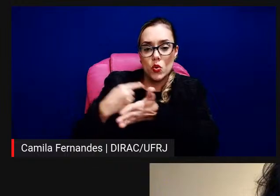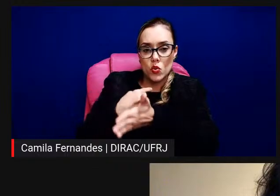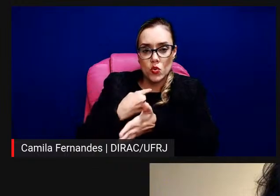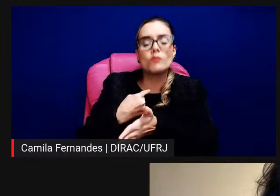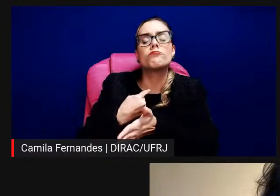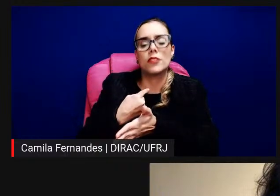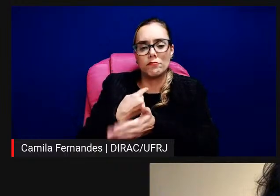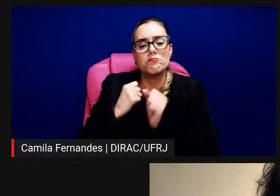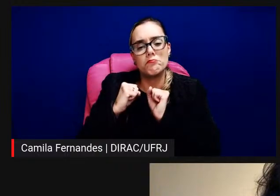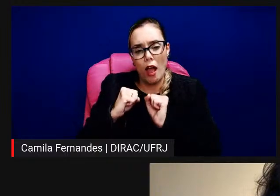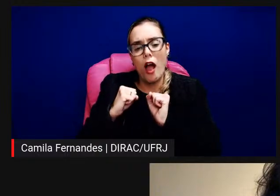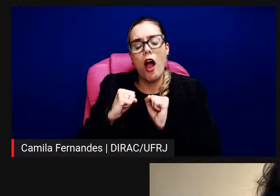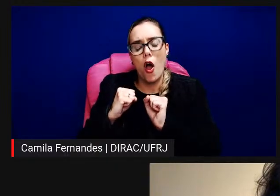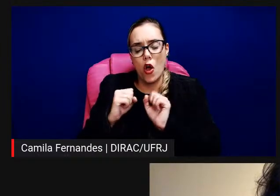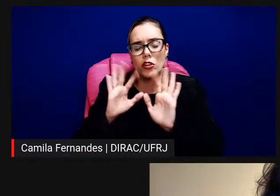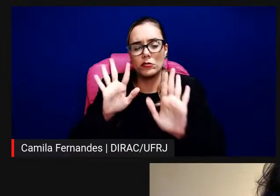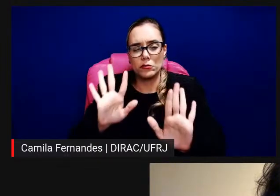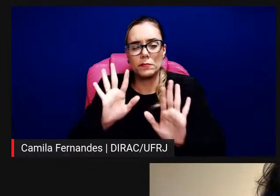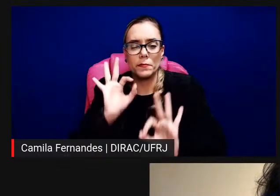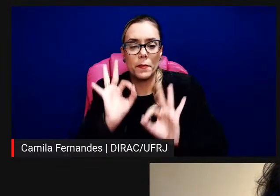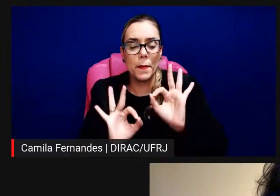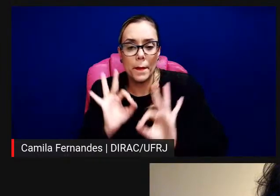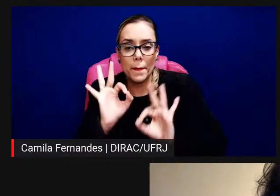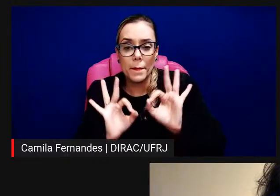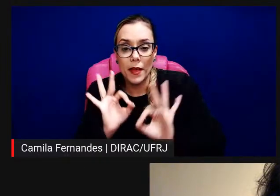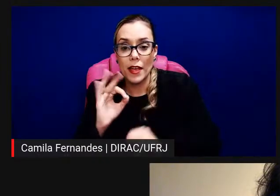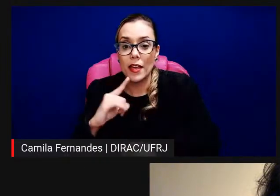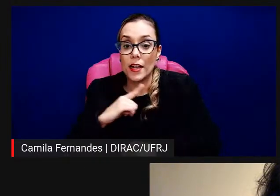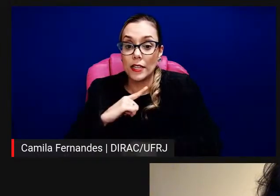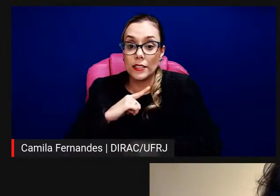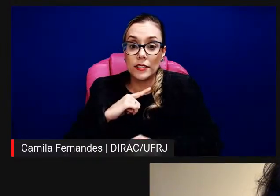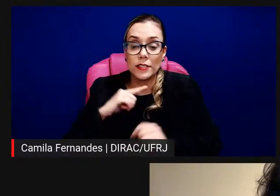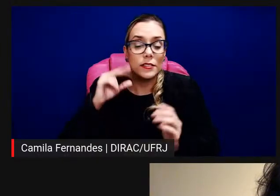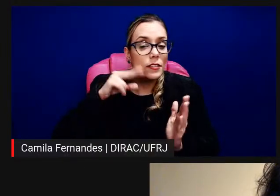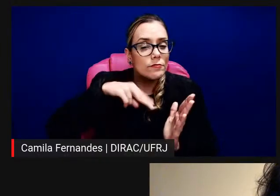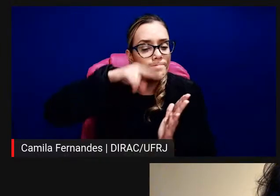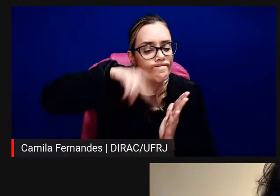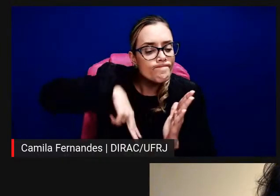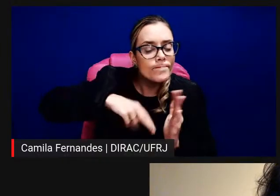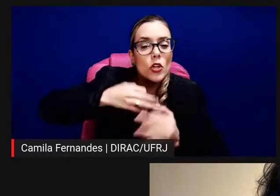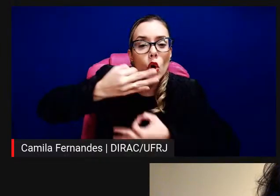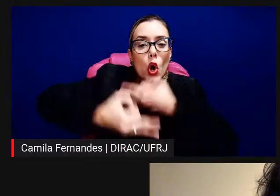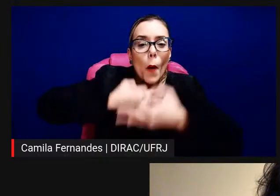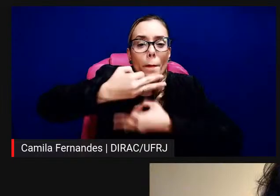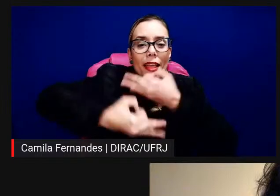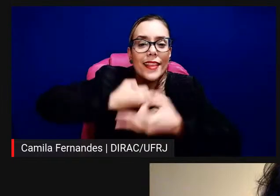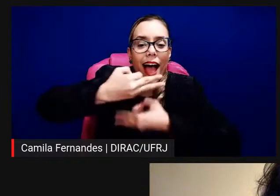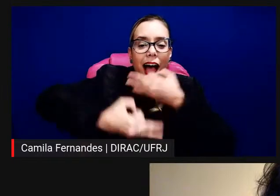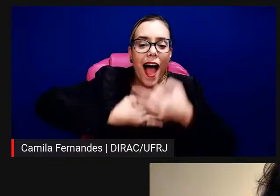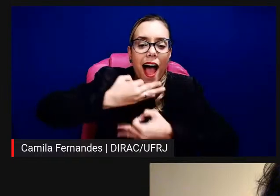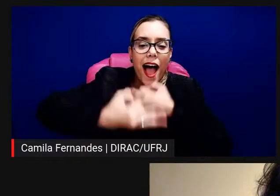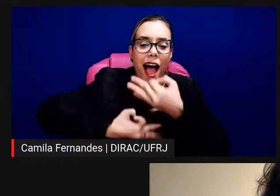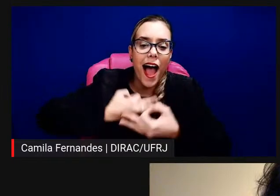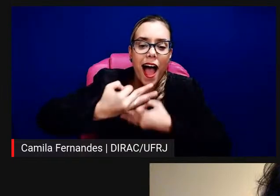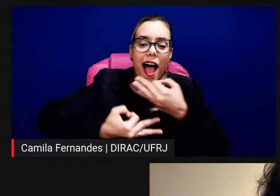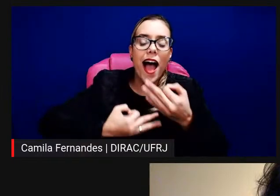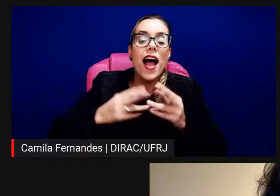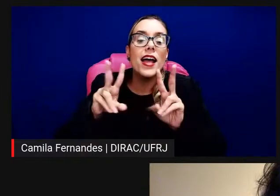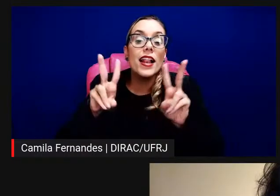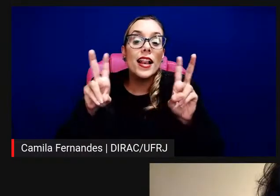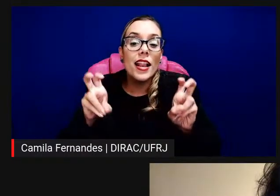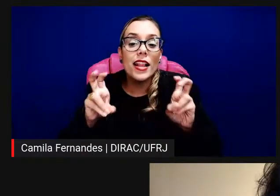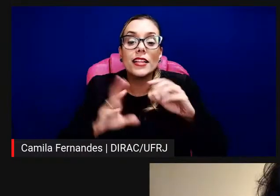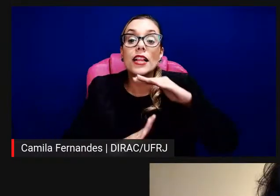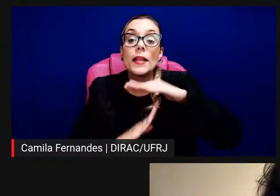isso. A gente tem muitos comentários diante da questão de limites